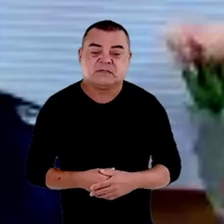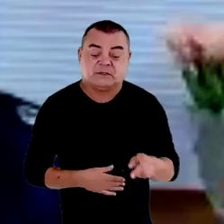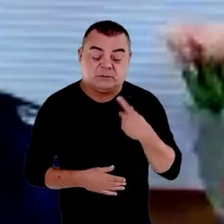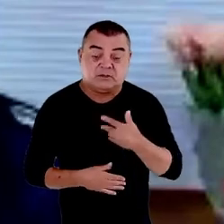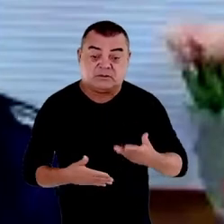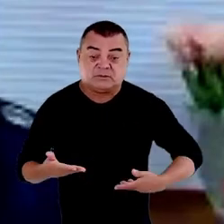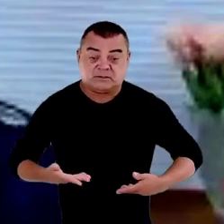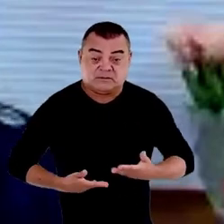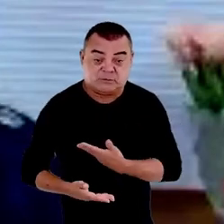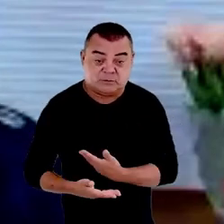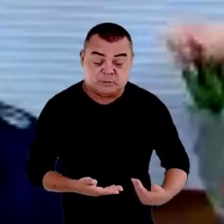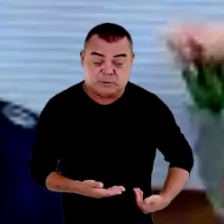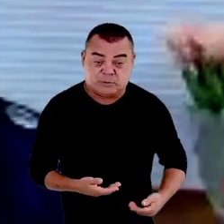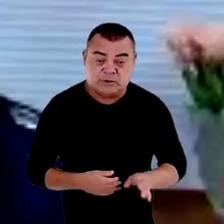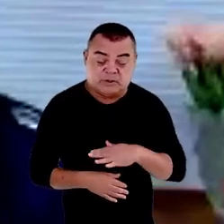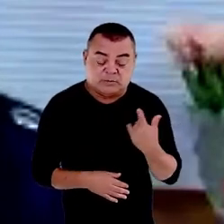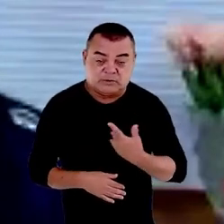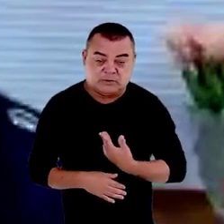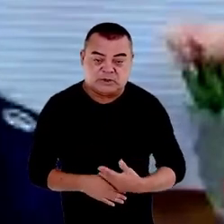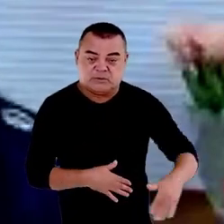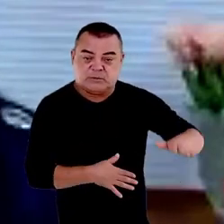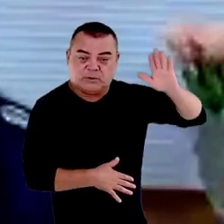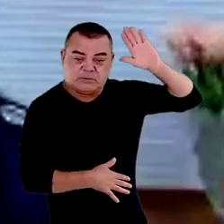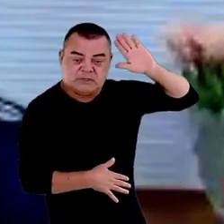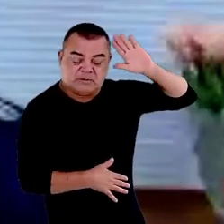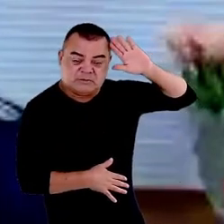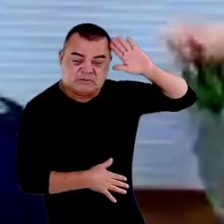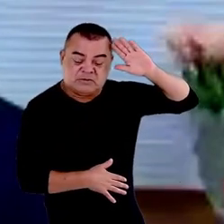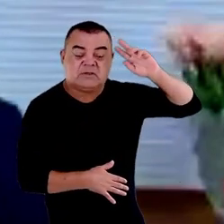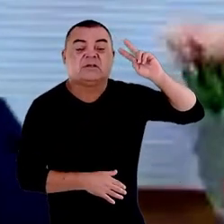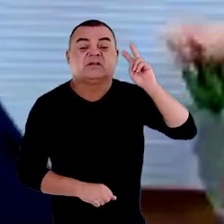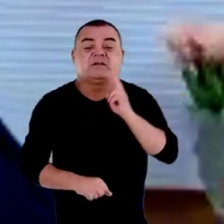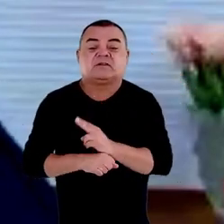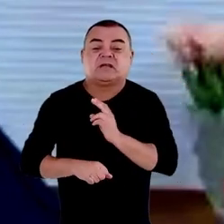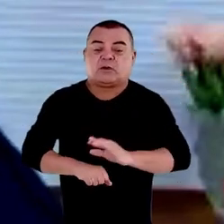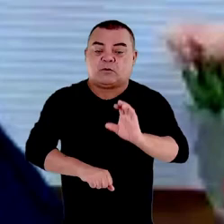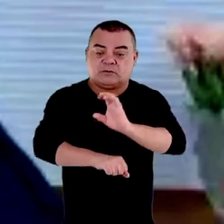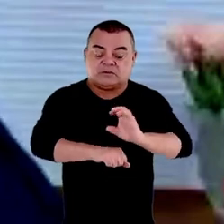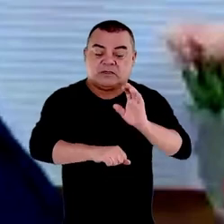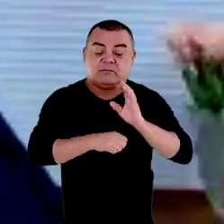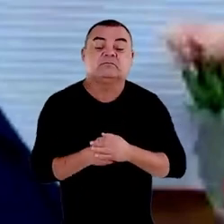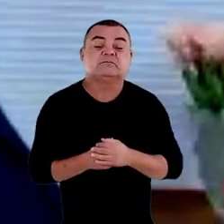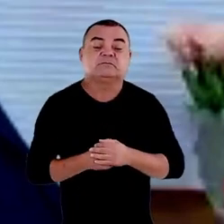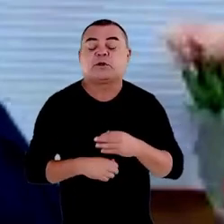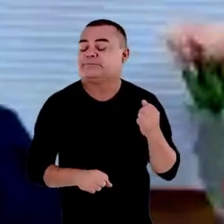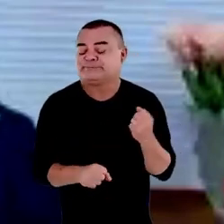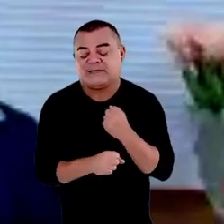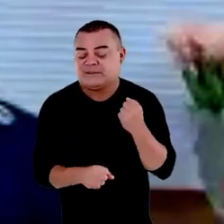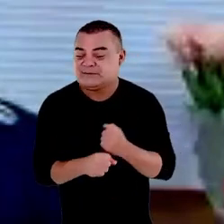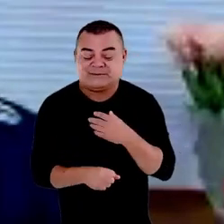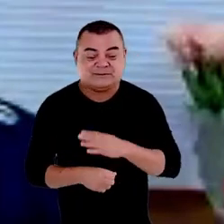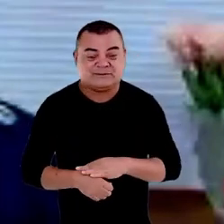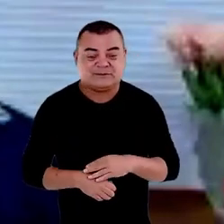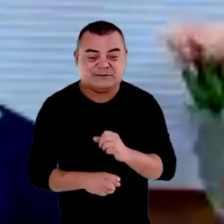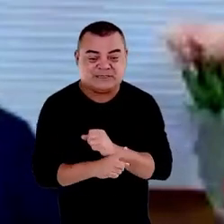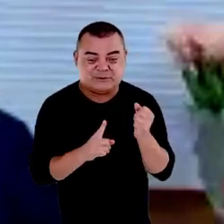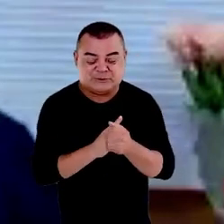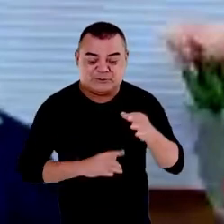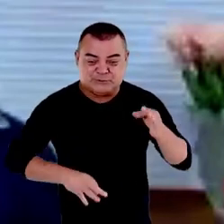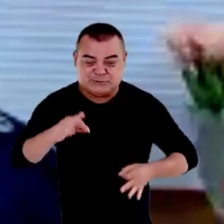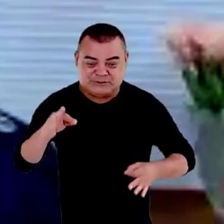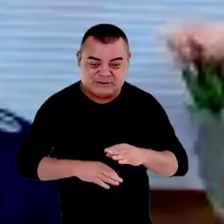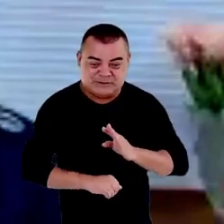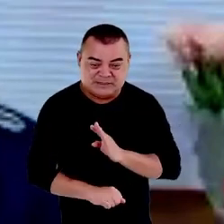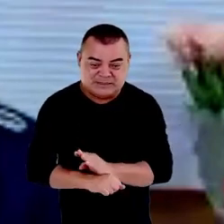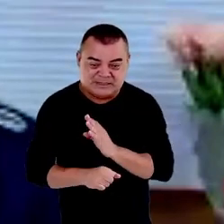públicos pois nós juramos defender a construção de uma sociedade livre justa e solidária de garantir